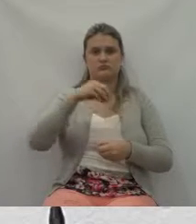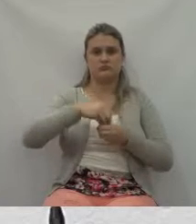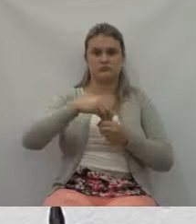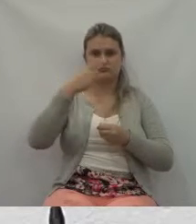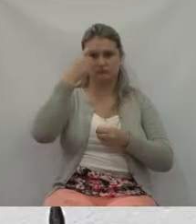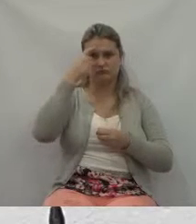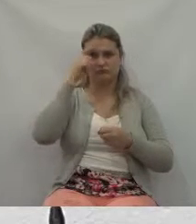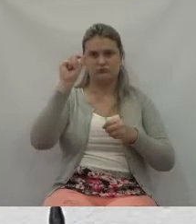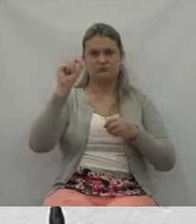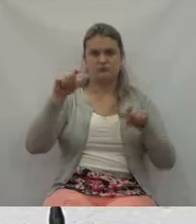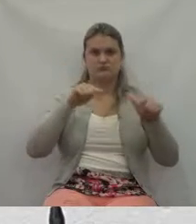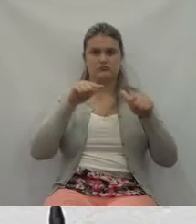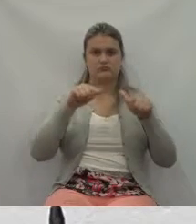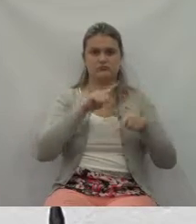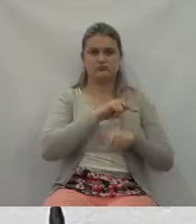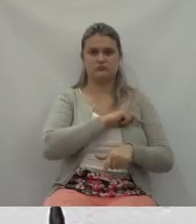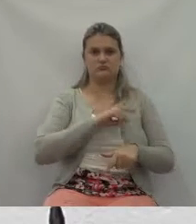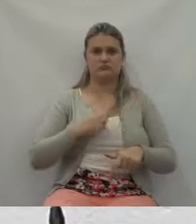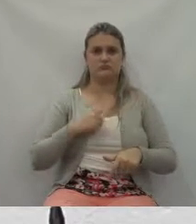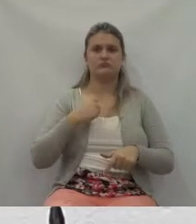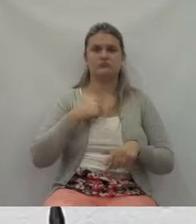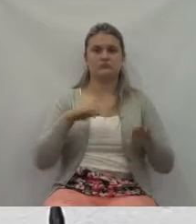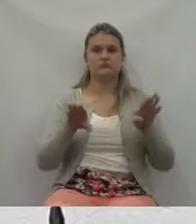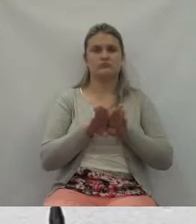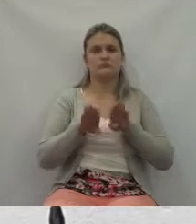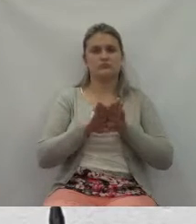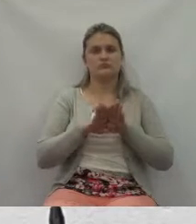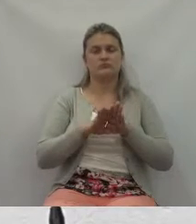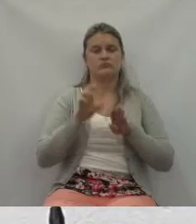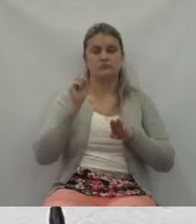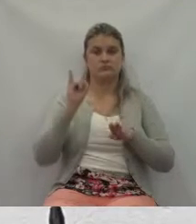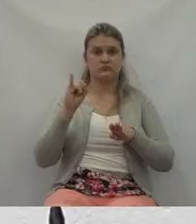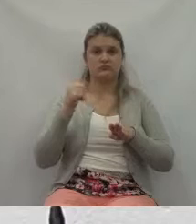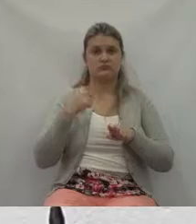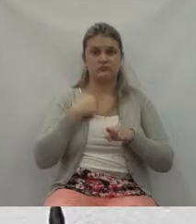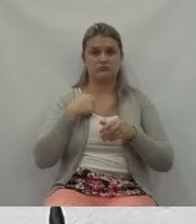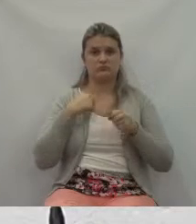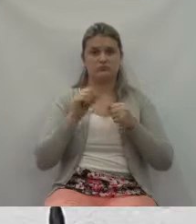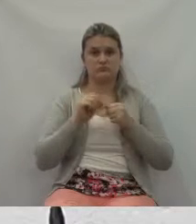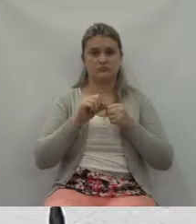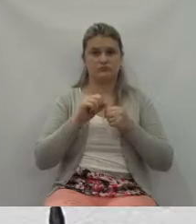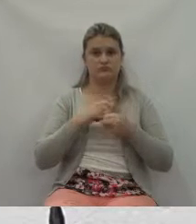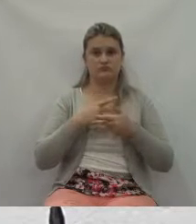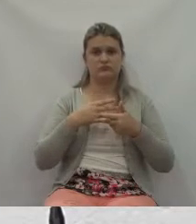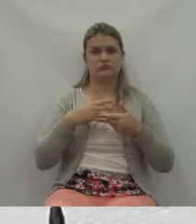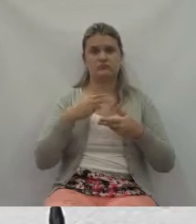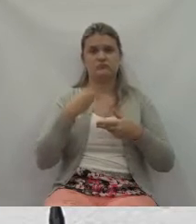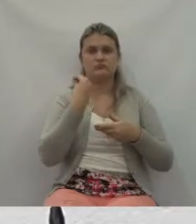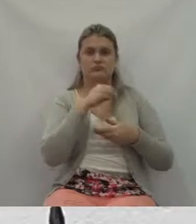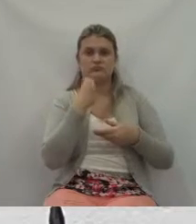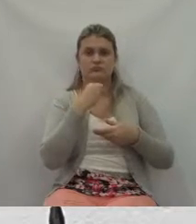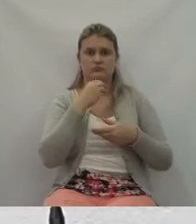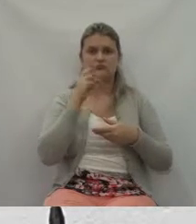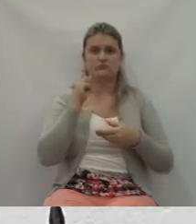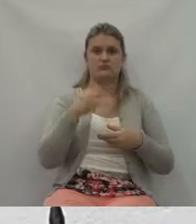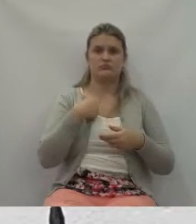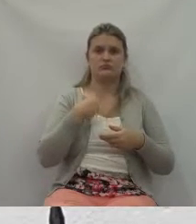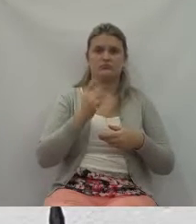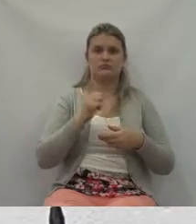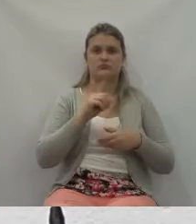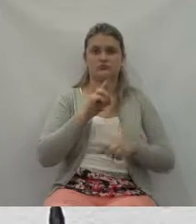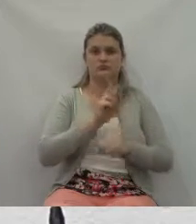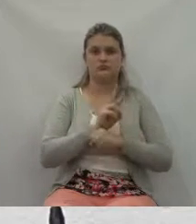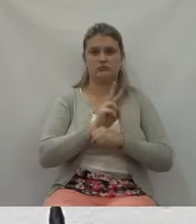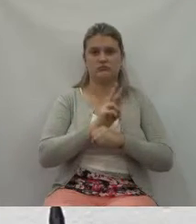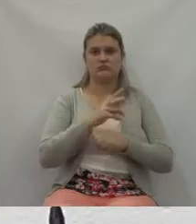eu também estou sendo, se eu estou fazendo o corpo mole, se eu não estou zelando pela questão pública, também sou um